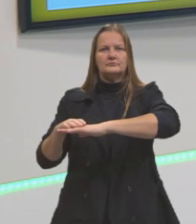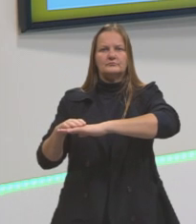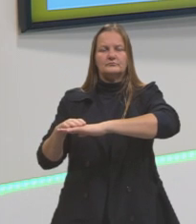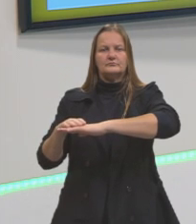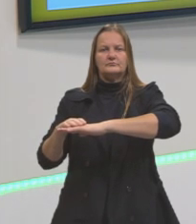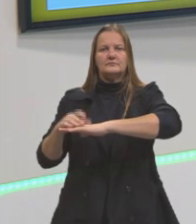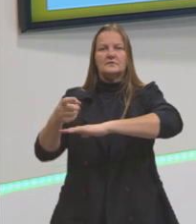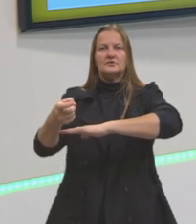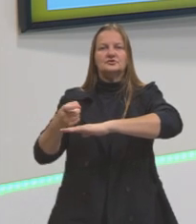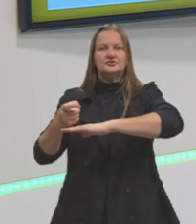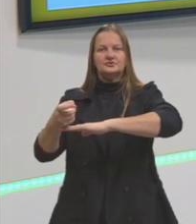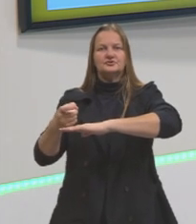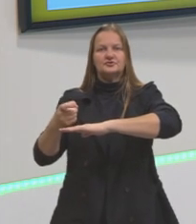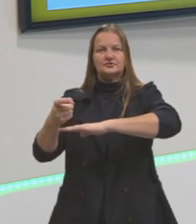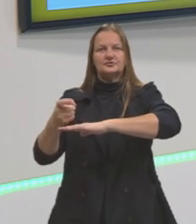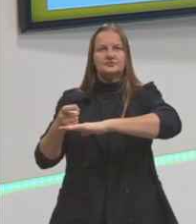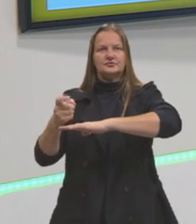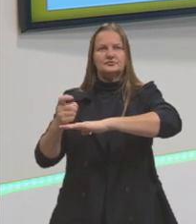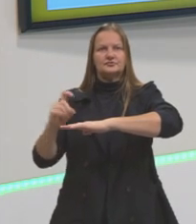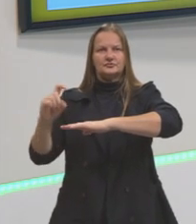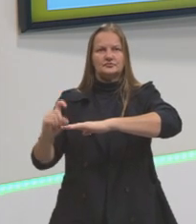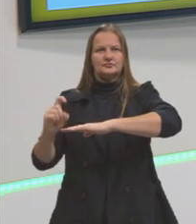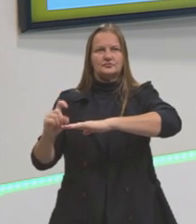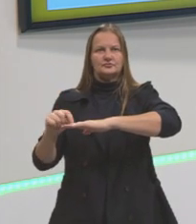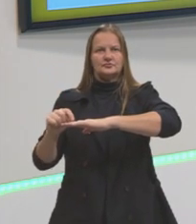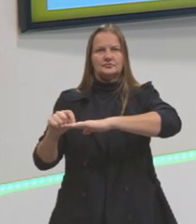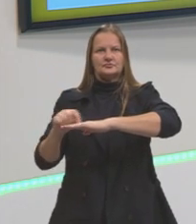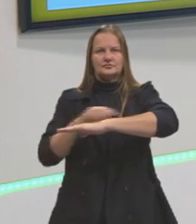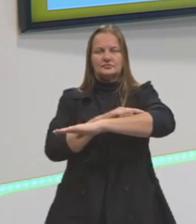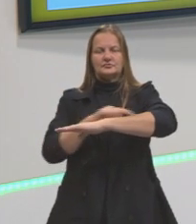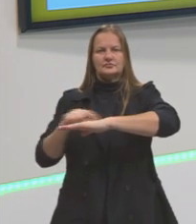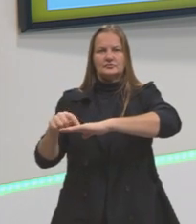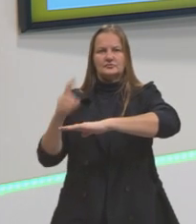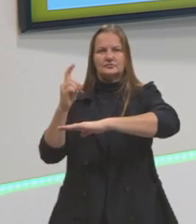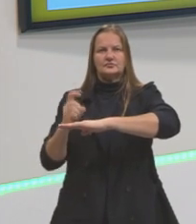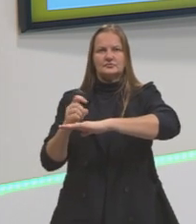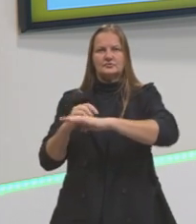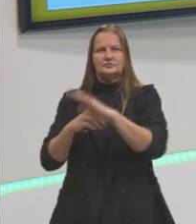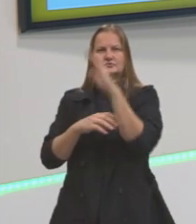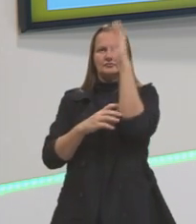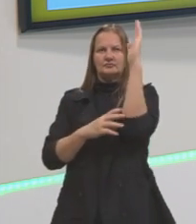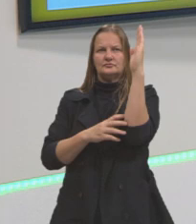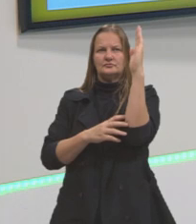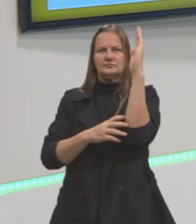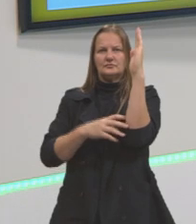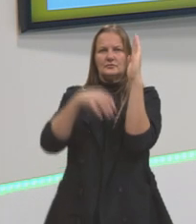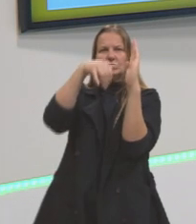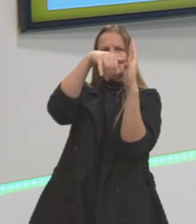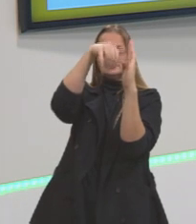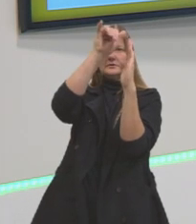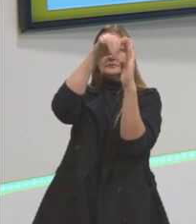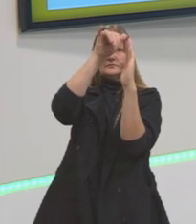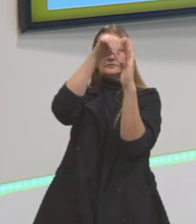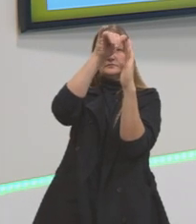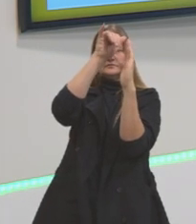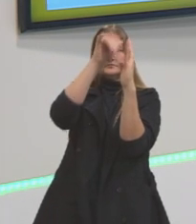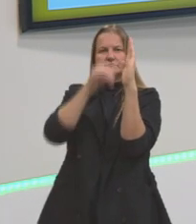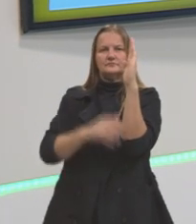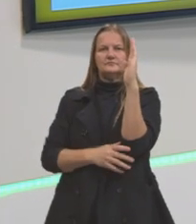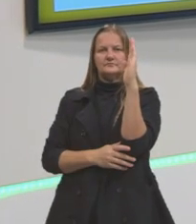X, vou simplificar, nós temos a linha horizontal X, temos uma linha vertical Y,